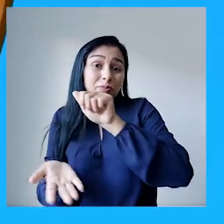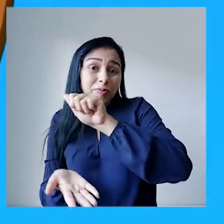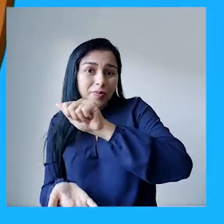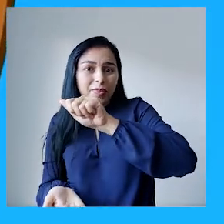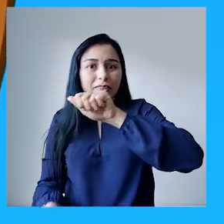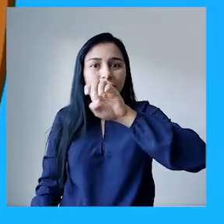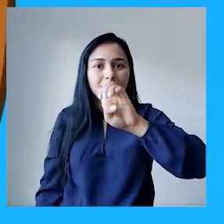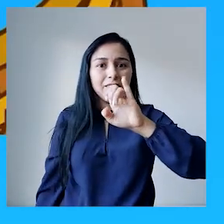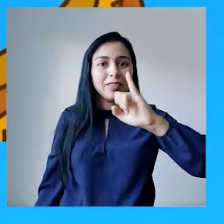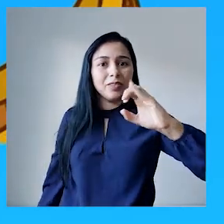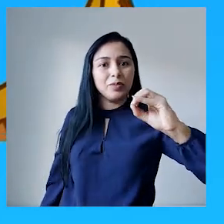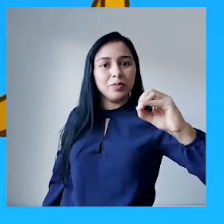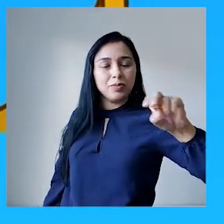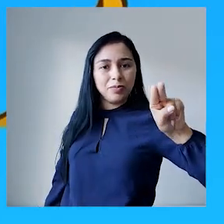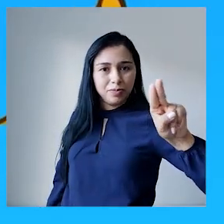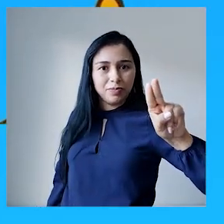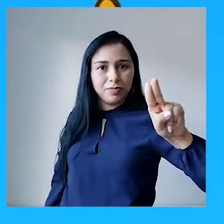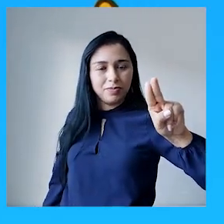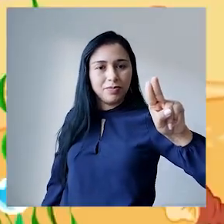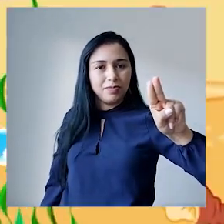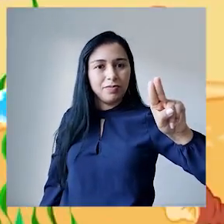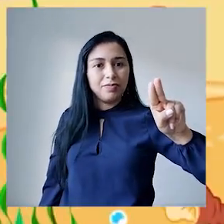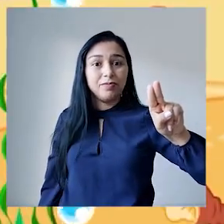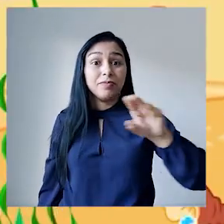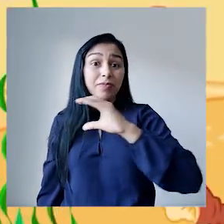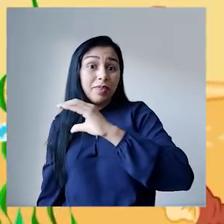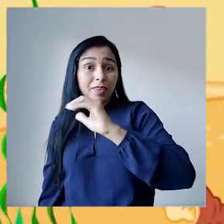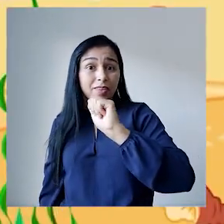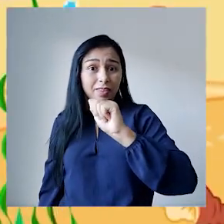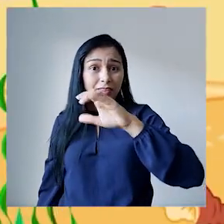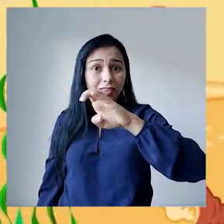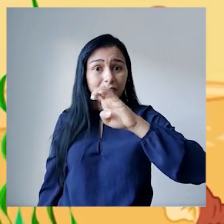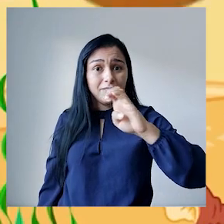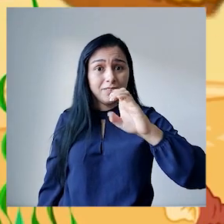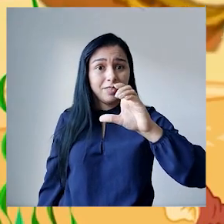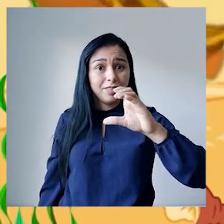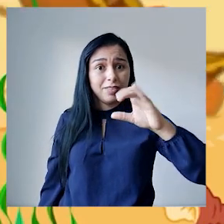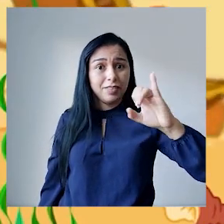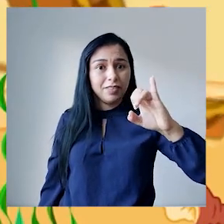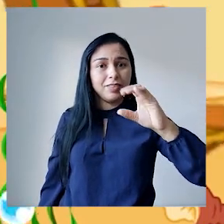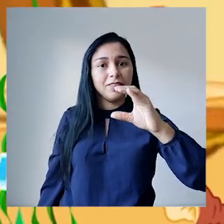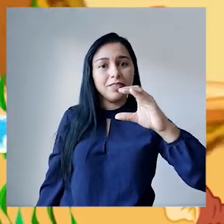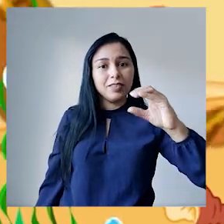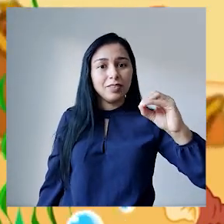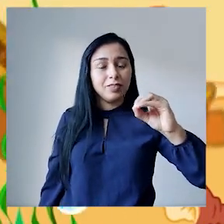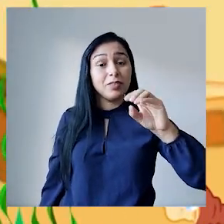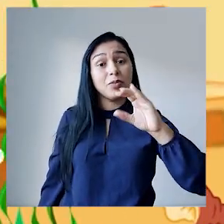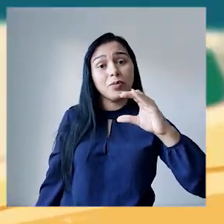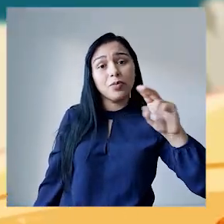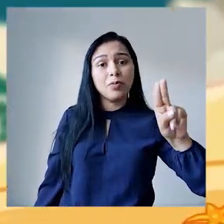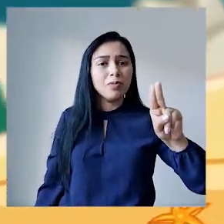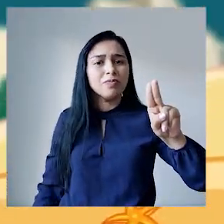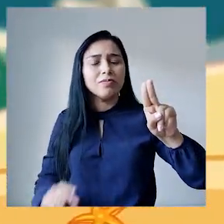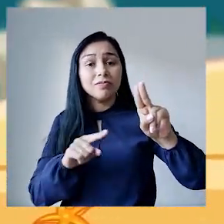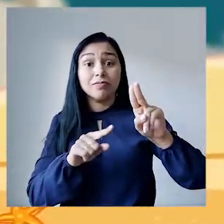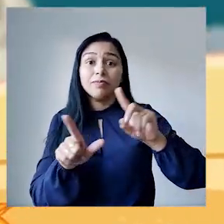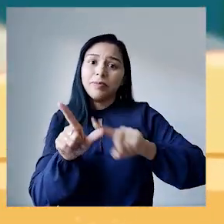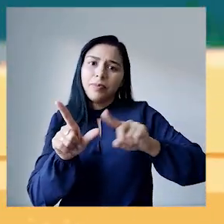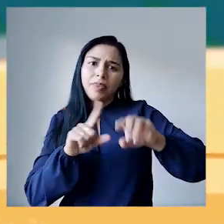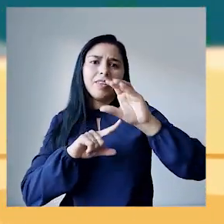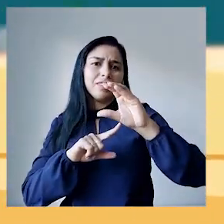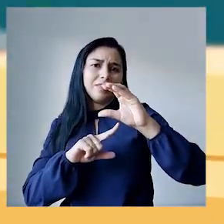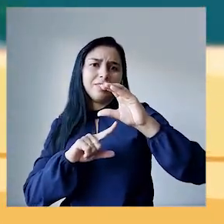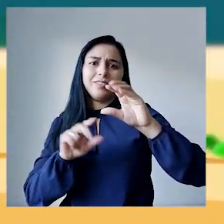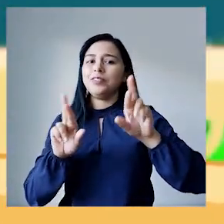E, I, O, U. Só que a letra C, ela é diferente. Ela tem